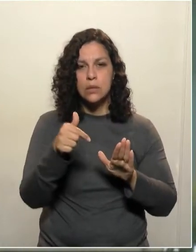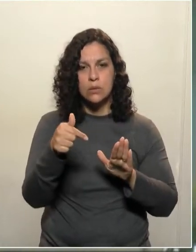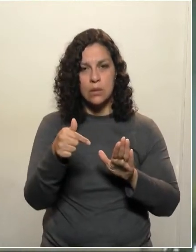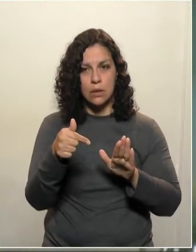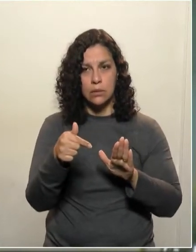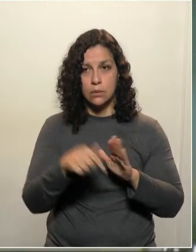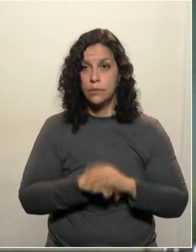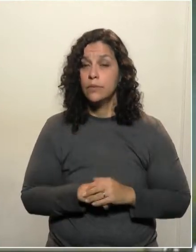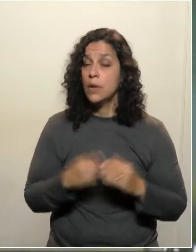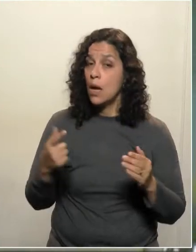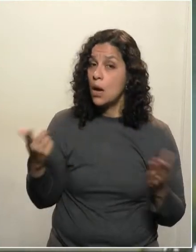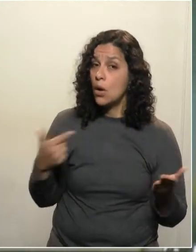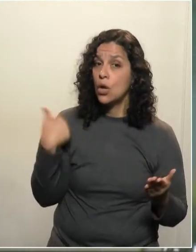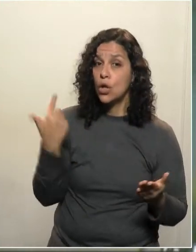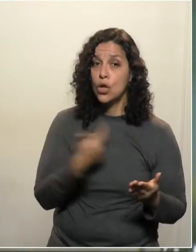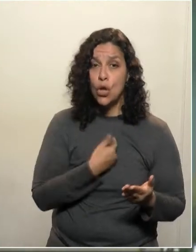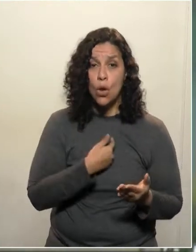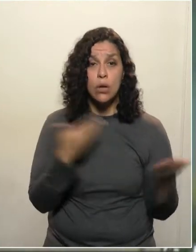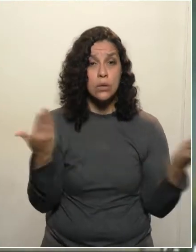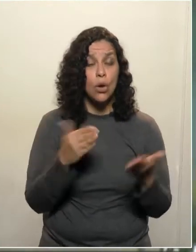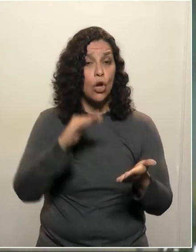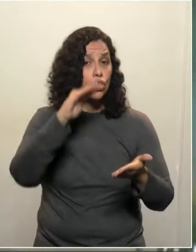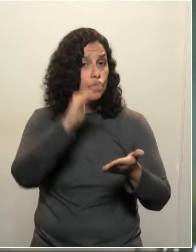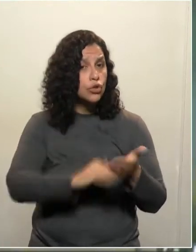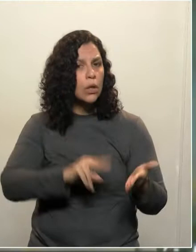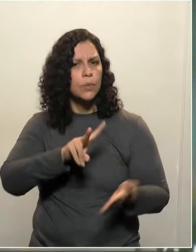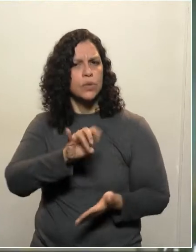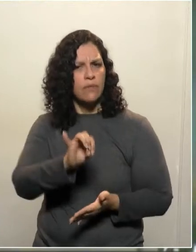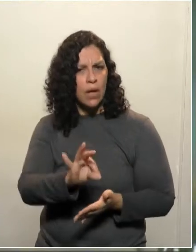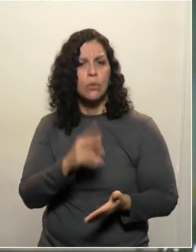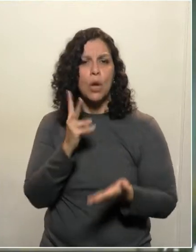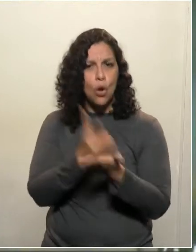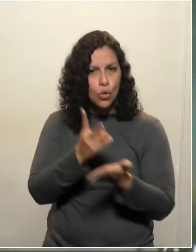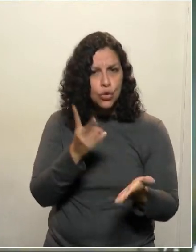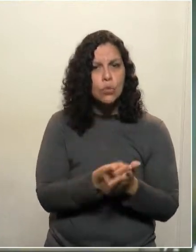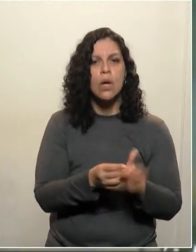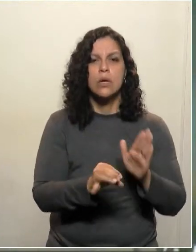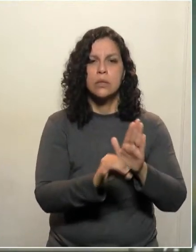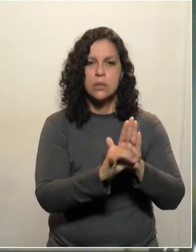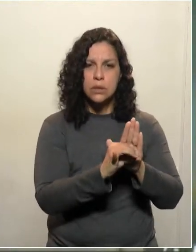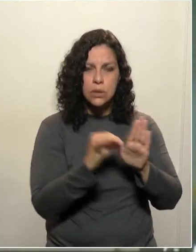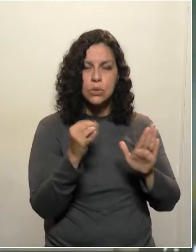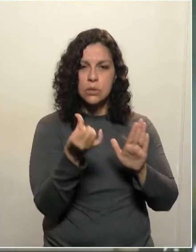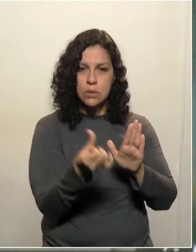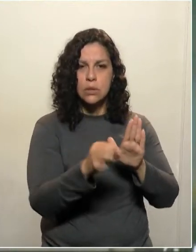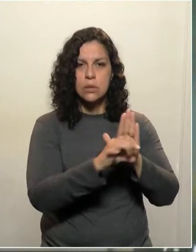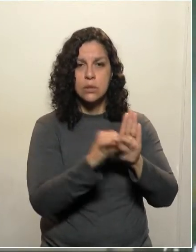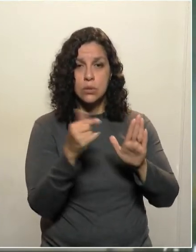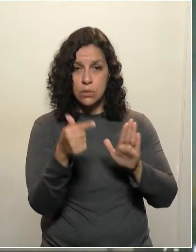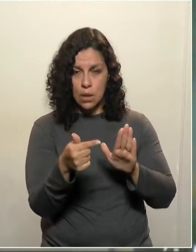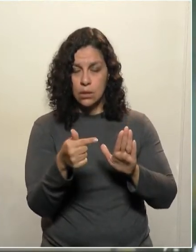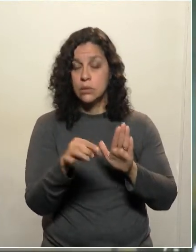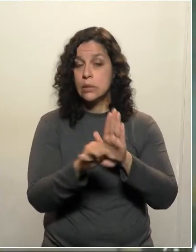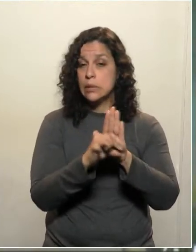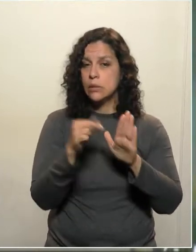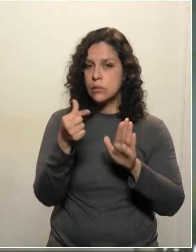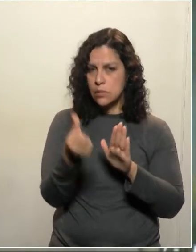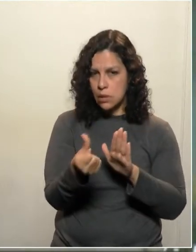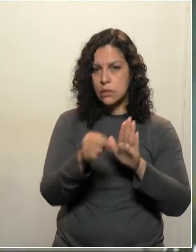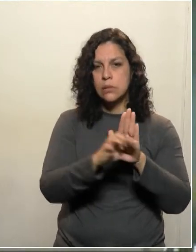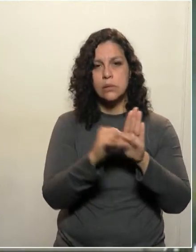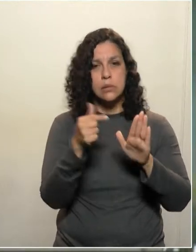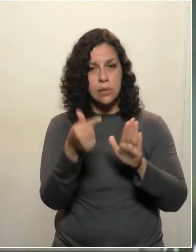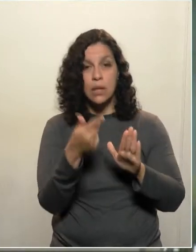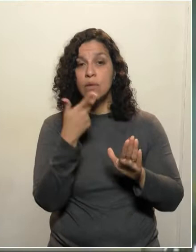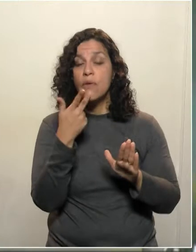e 7º. Nós derrubamos esses vetos, nós derrubamos os vetos para manter o inciso 6º e o inciso 7º. O inciso 6º e o inciso 7º diz